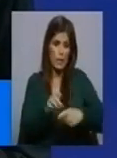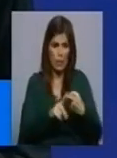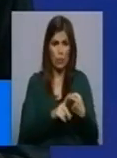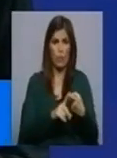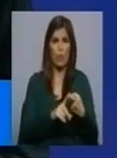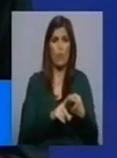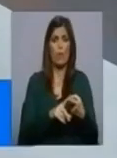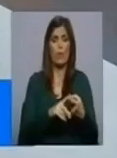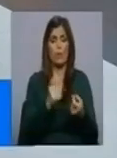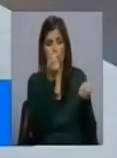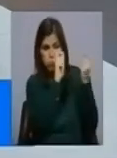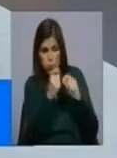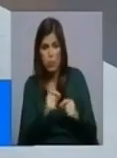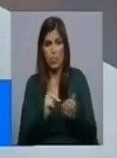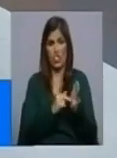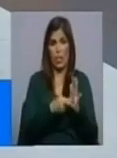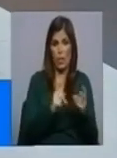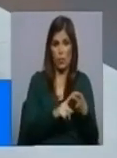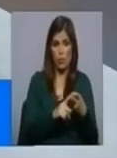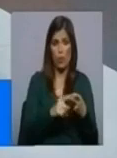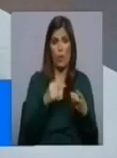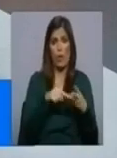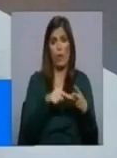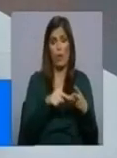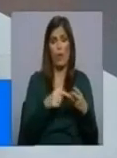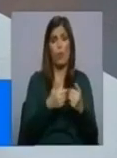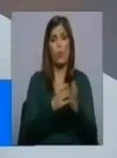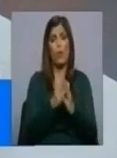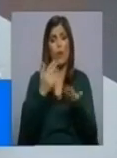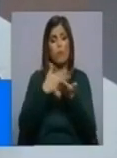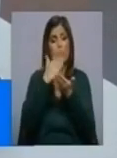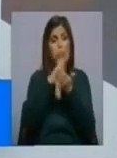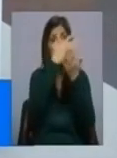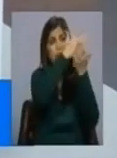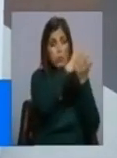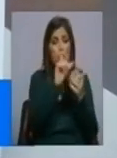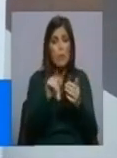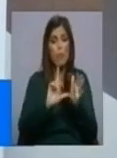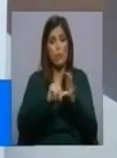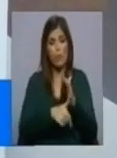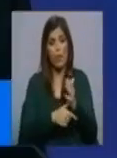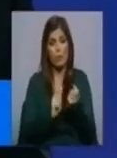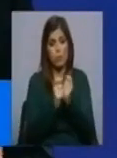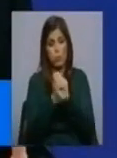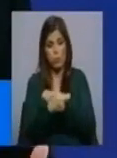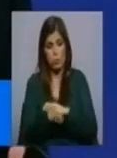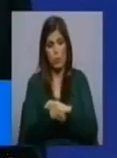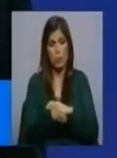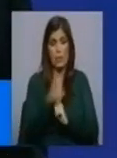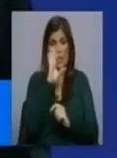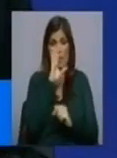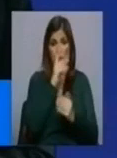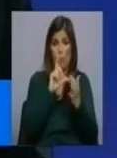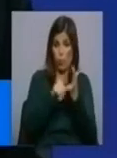projetistas, engenheiros, e depois toda a construção civil é envolvida num projeto de reabilitação. E sendo um projeto de